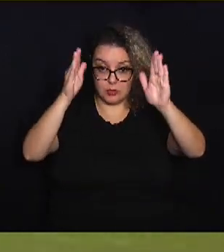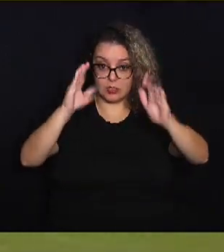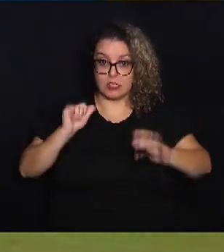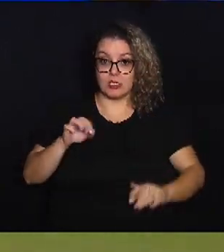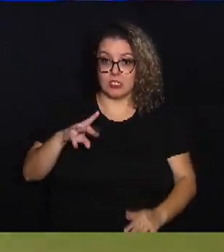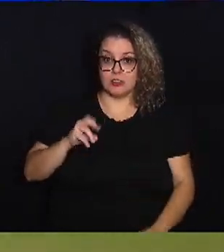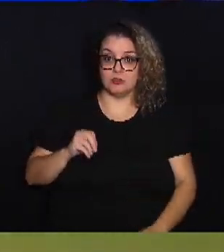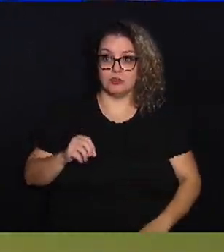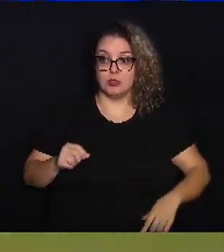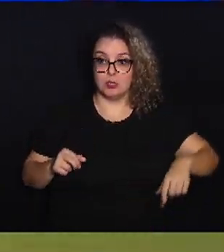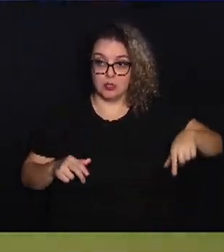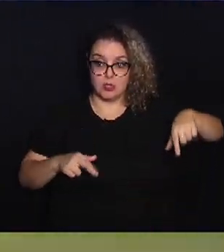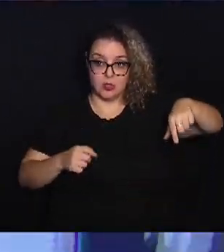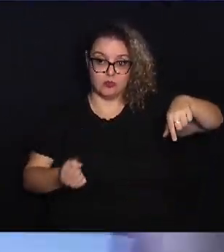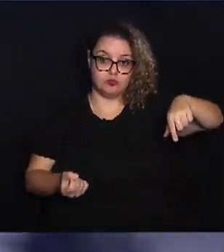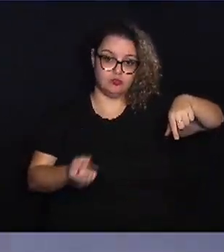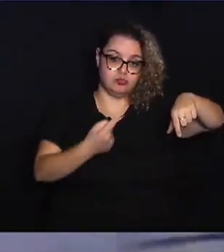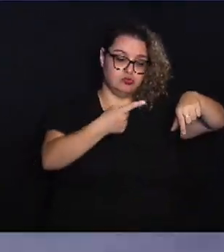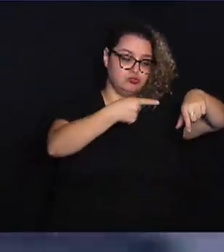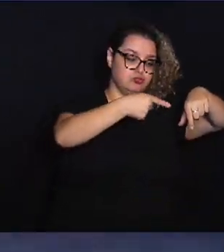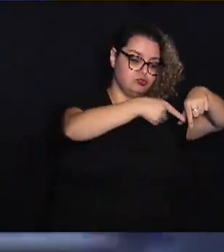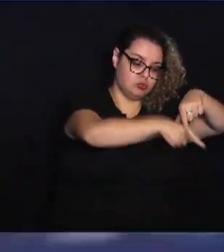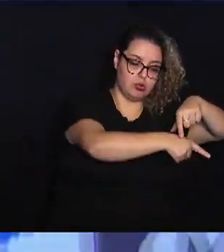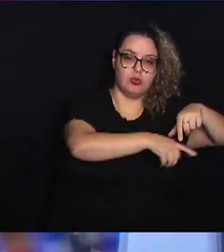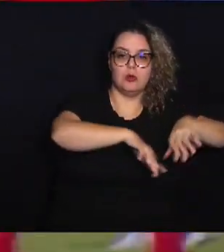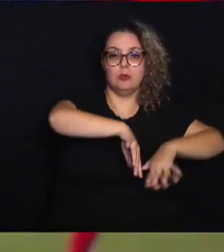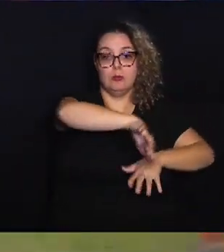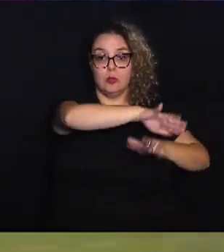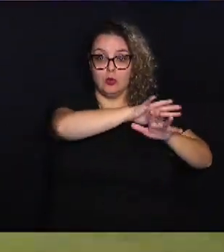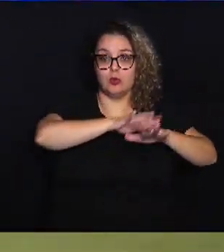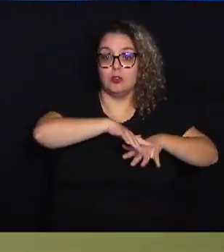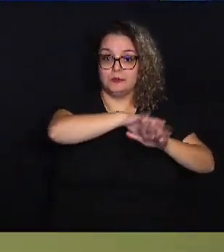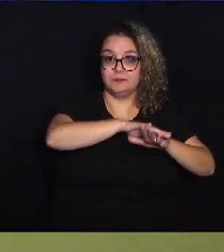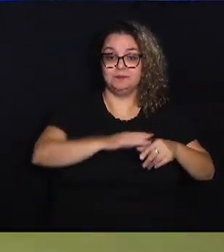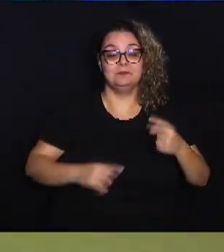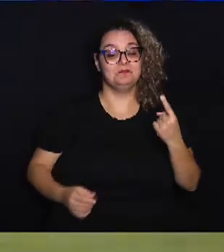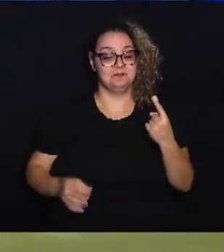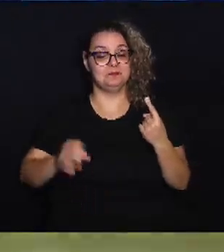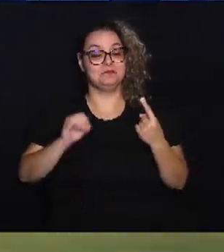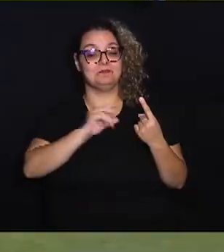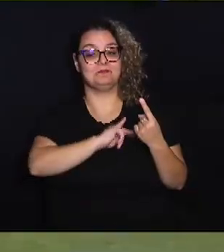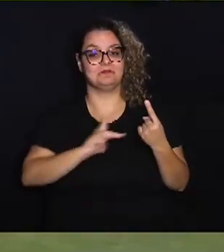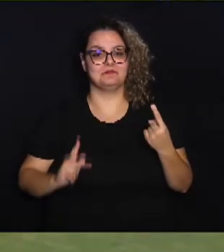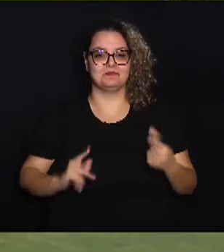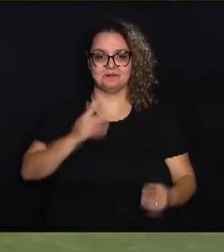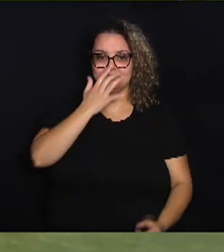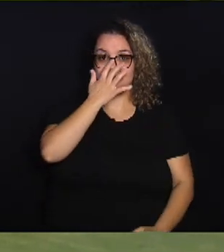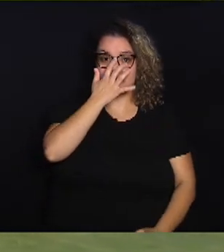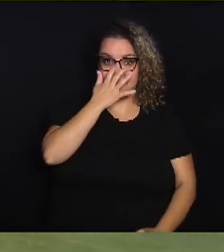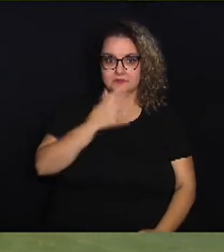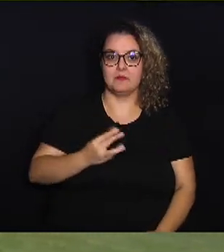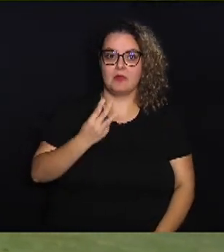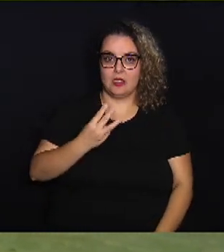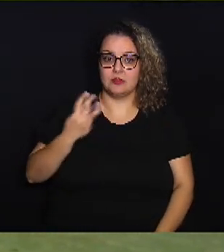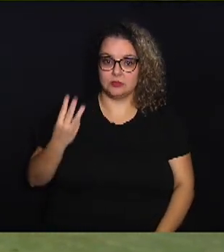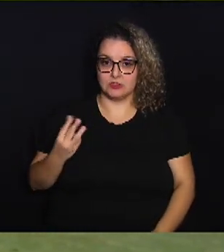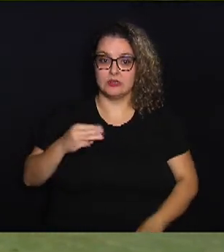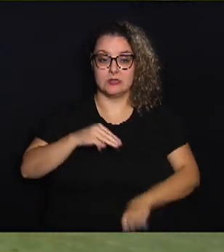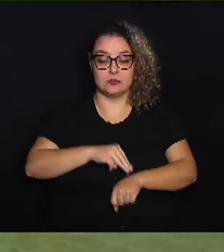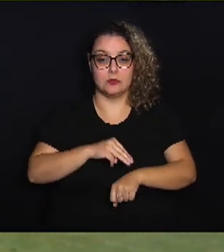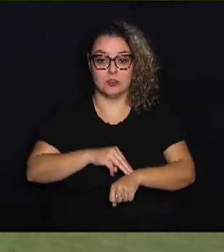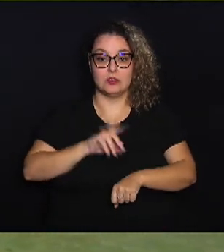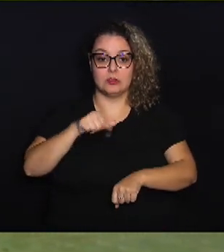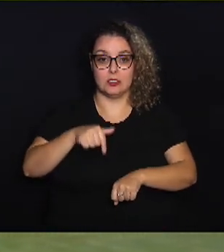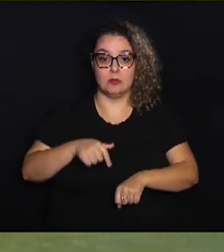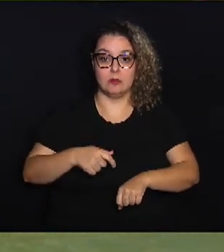subiu com o estilo e mandou para o fundo das redes 1x0 Ponte Preta. Aos 33 minutos, após